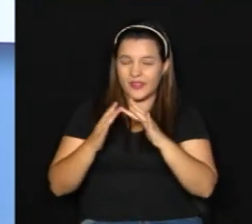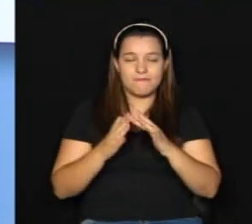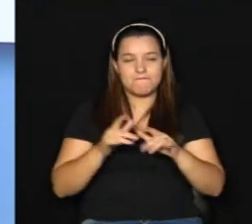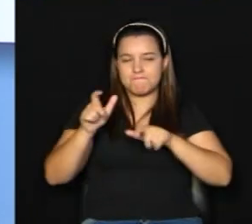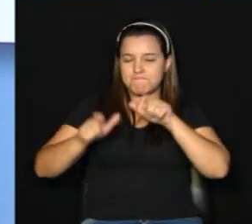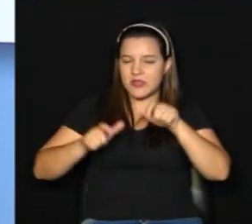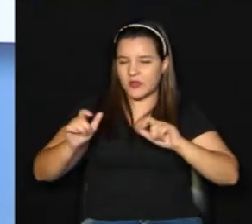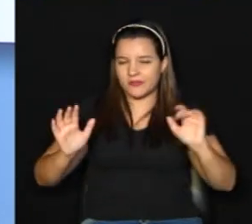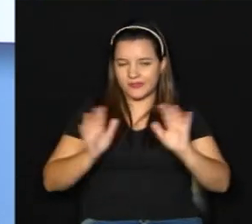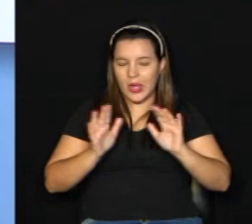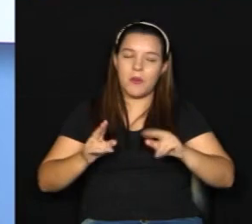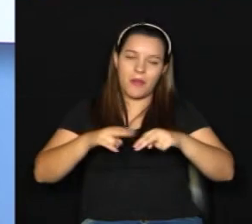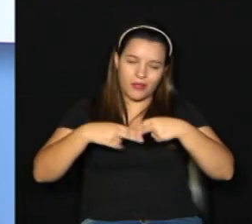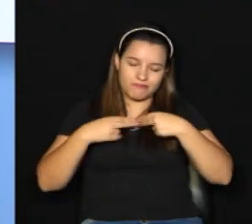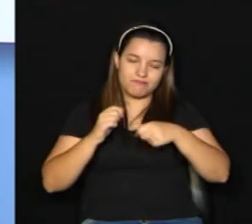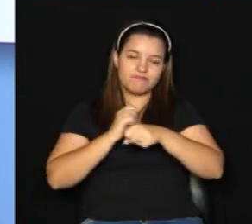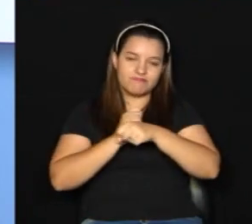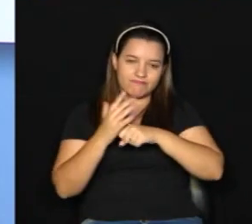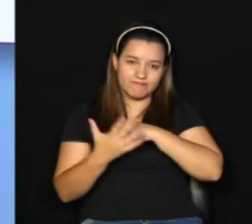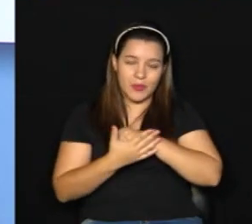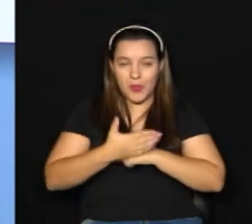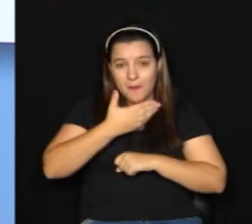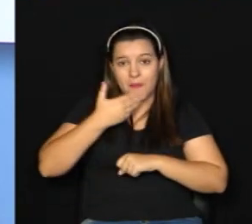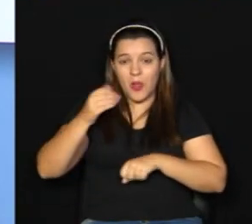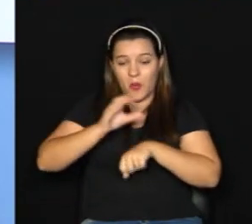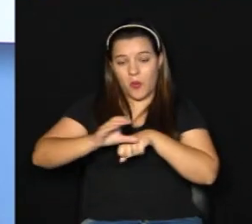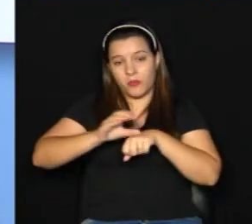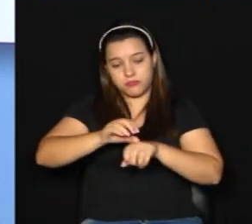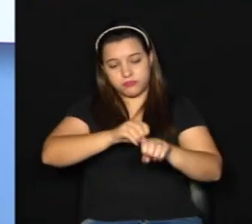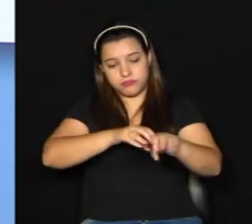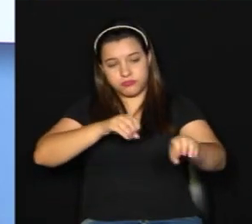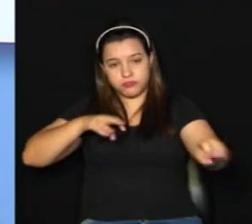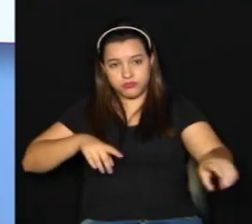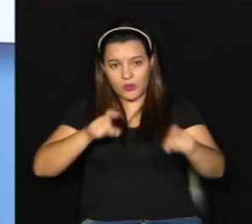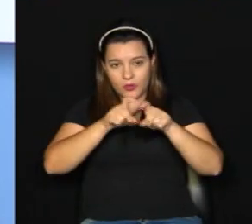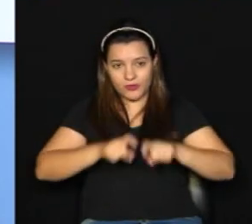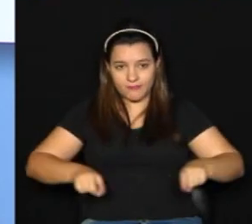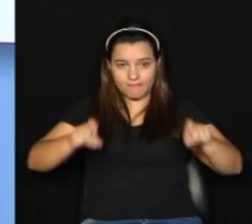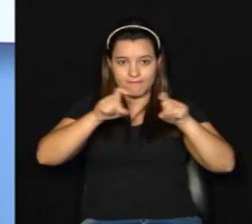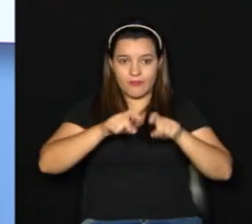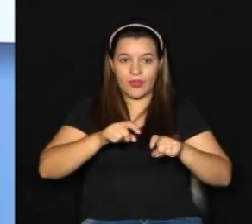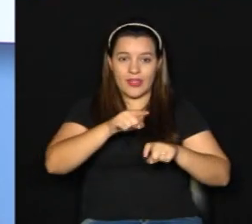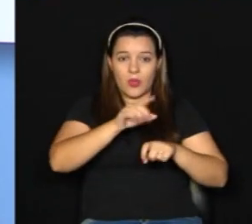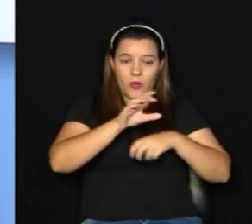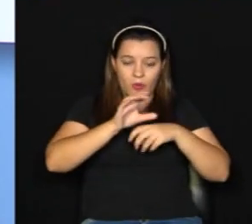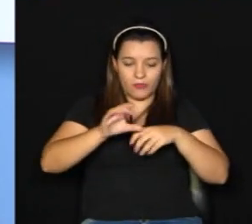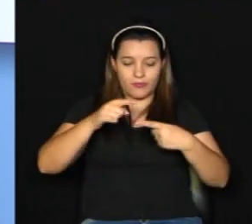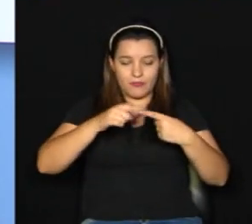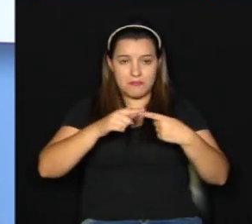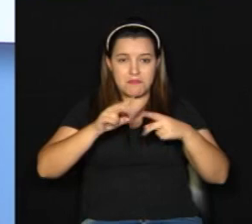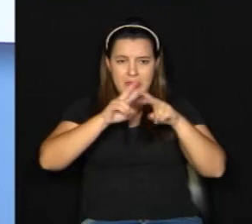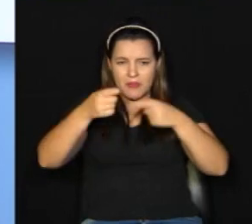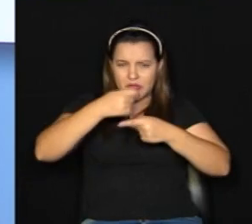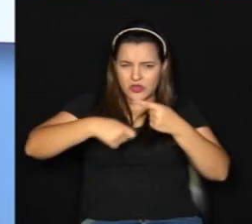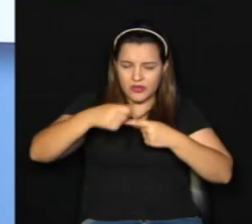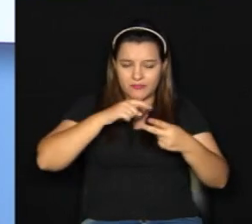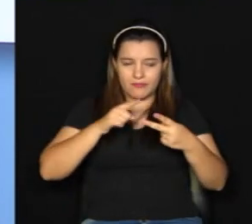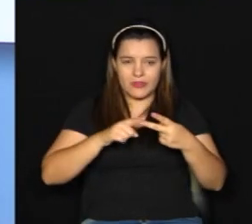pessoas, até em função da Covid-19. São eles. Fluxo de caixa, plano de negócio,